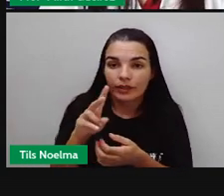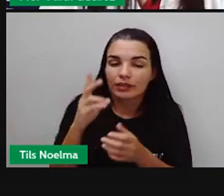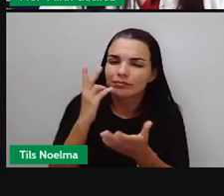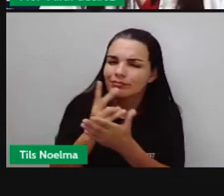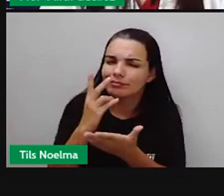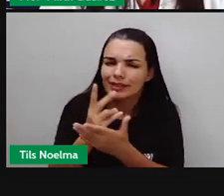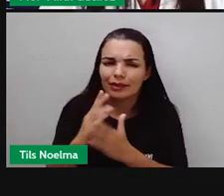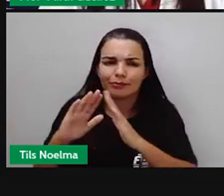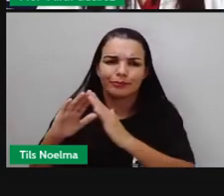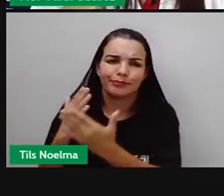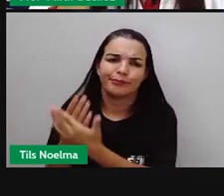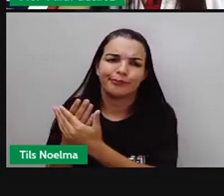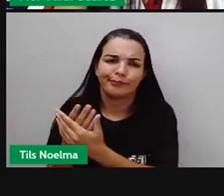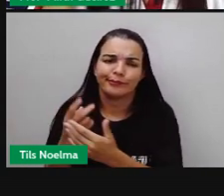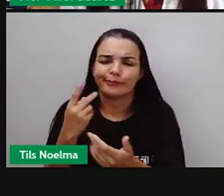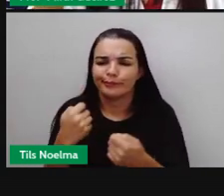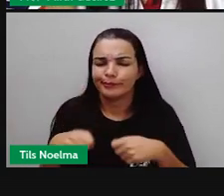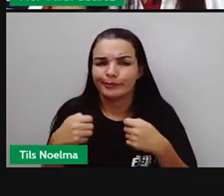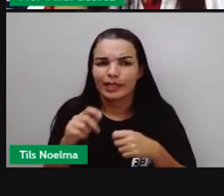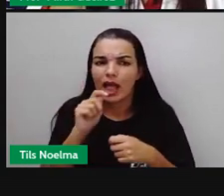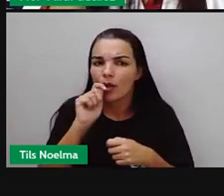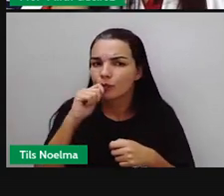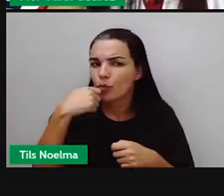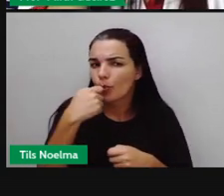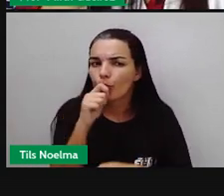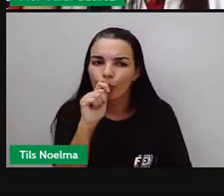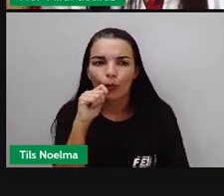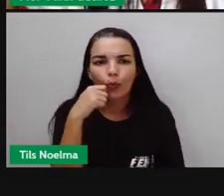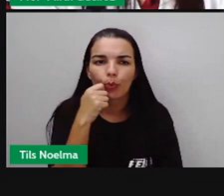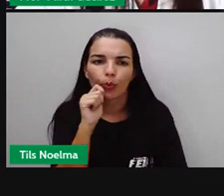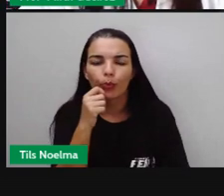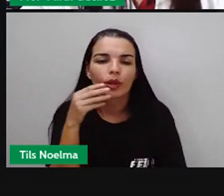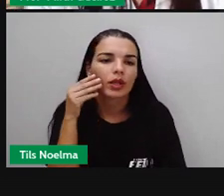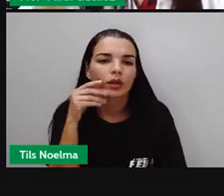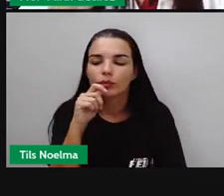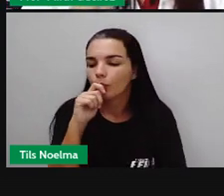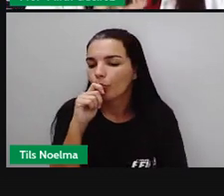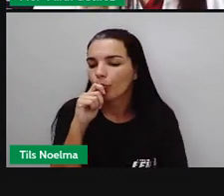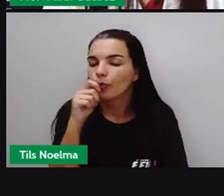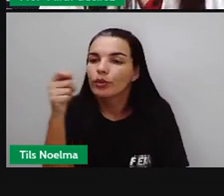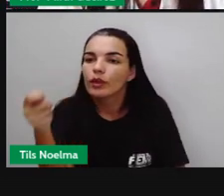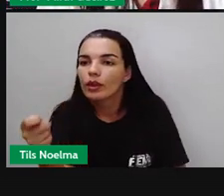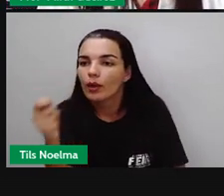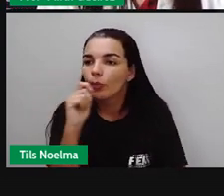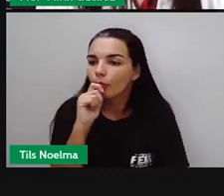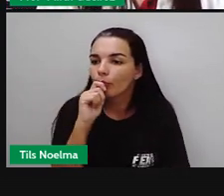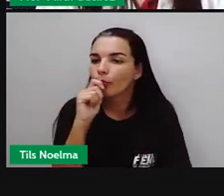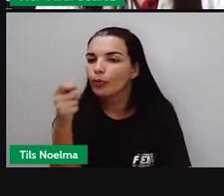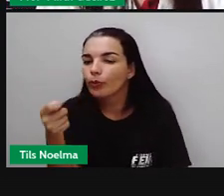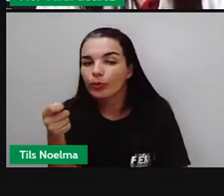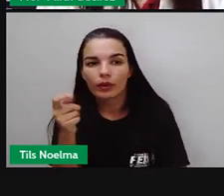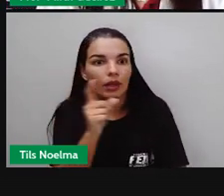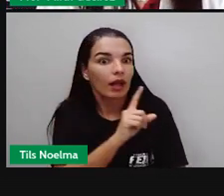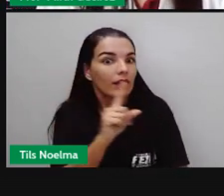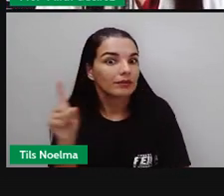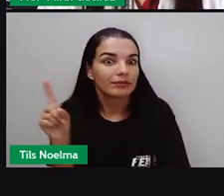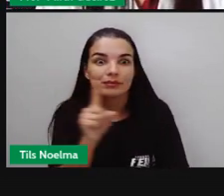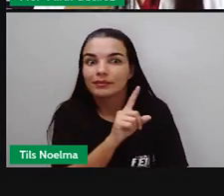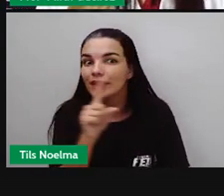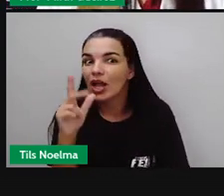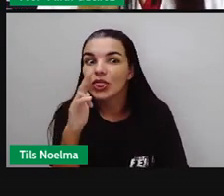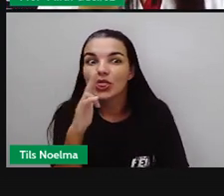crianças trocando ali pirulito, né? Deixando coleguinhas, o mesmo pirulito que ela estava. Isso aí,